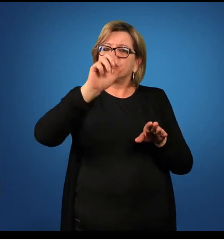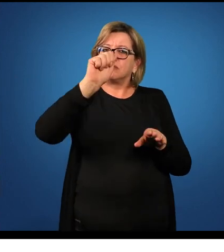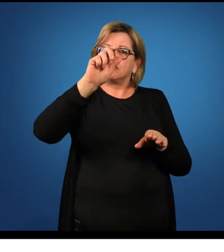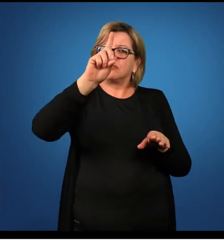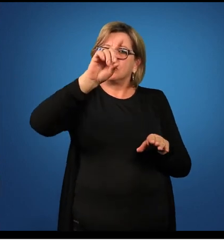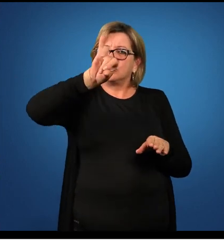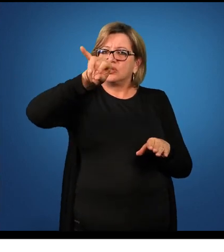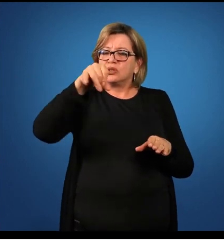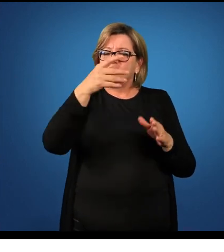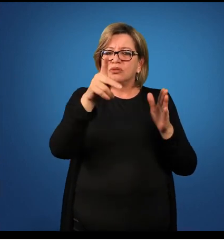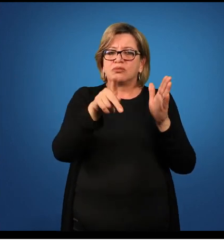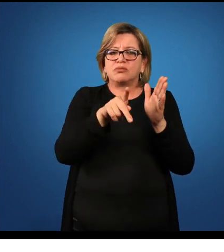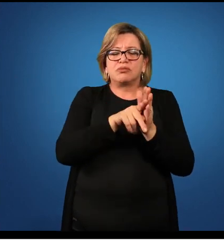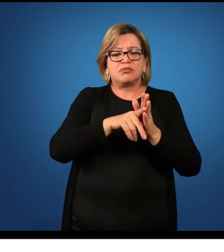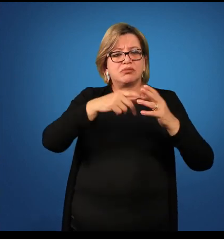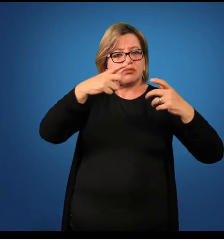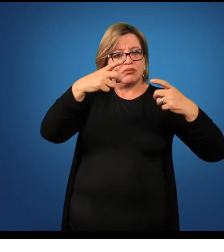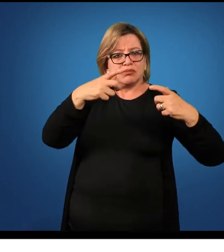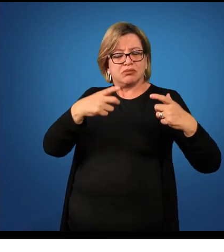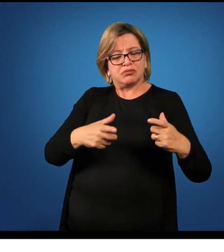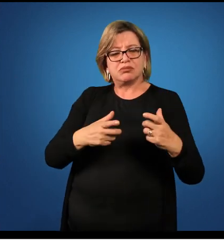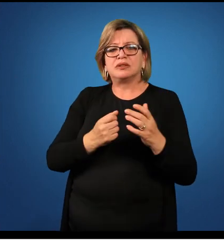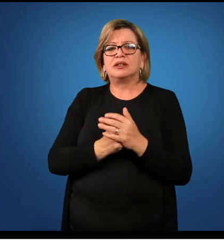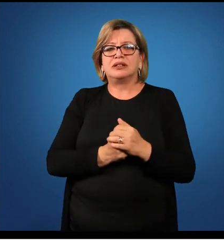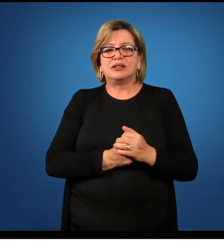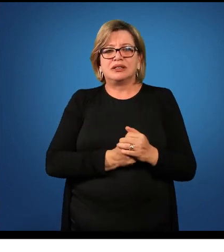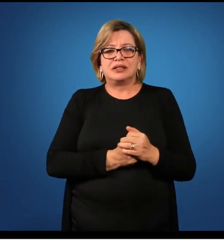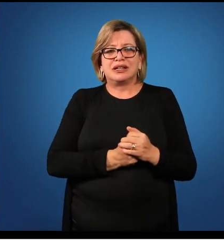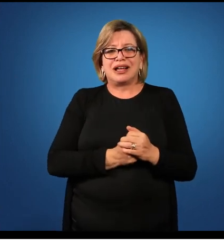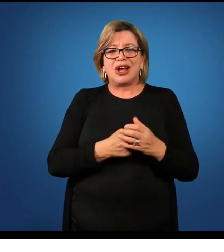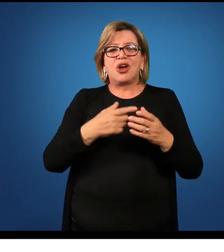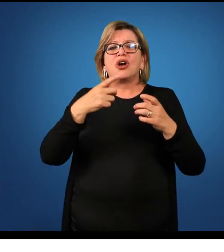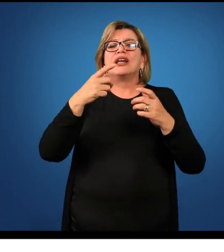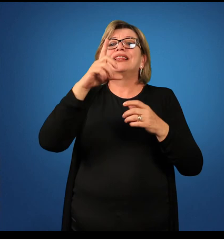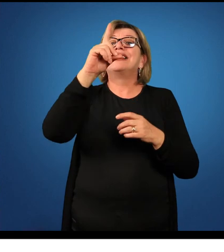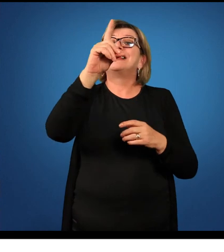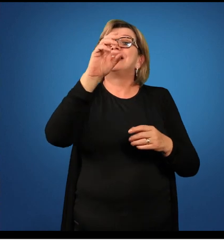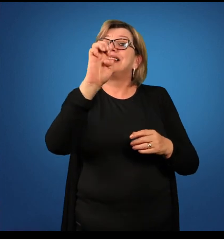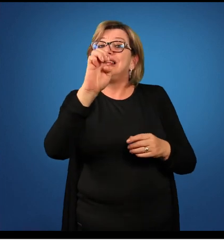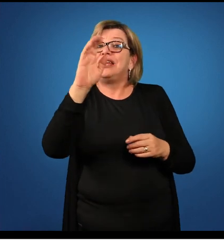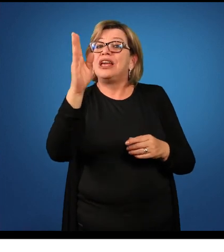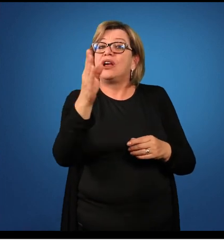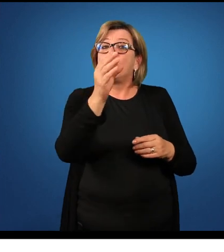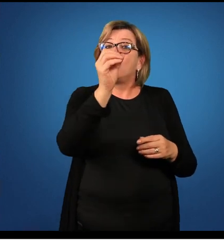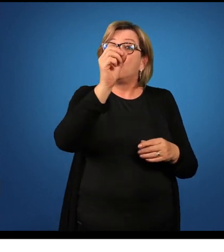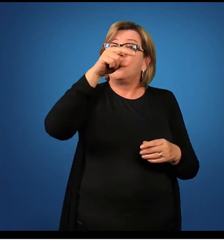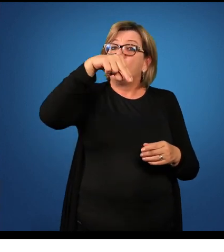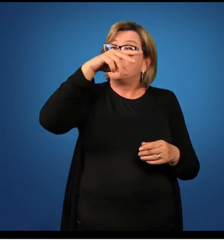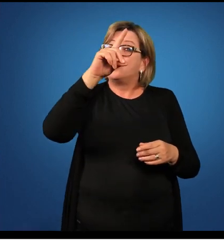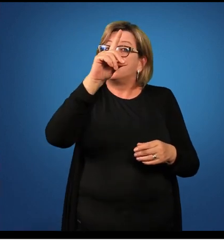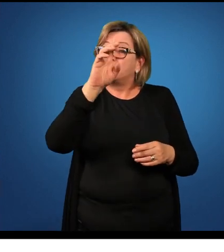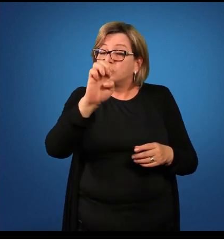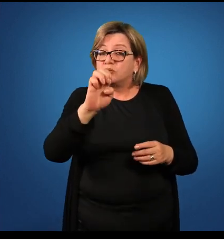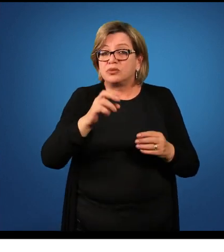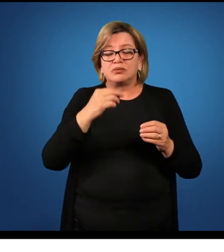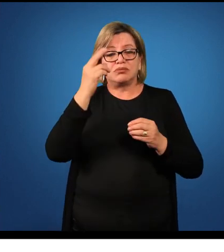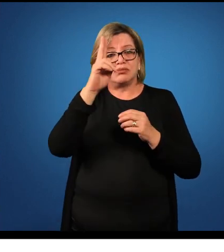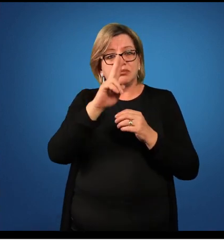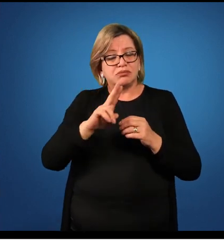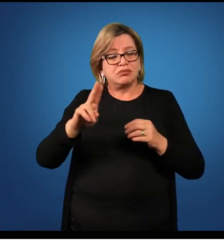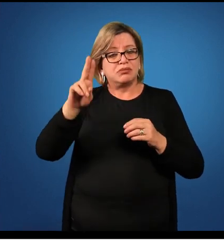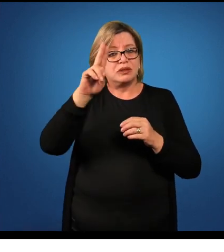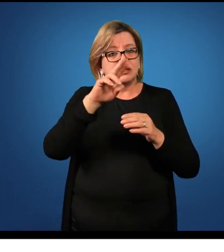de lugar de onde traduz-se também com o caso